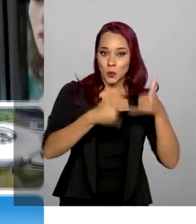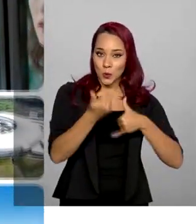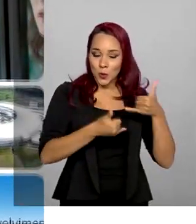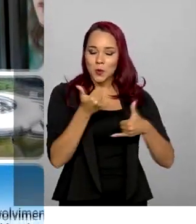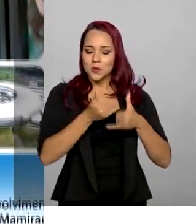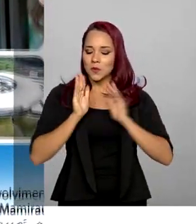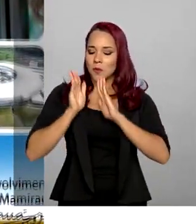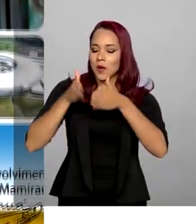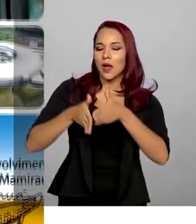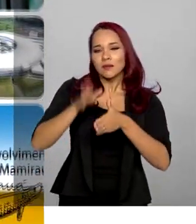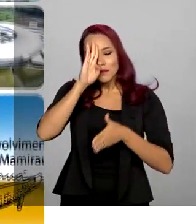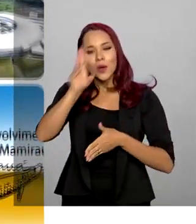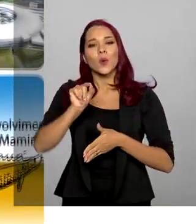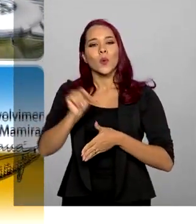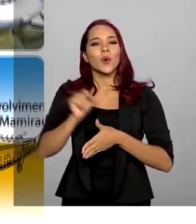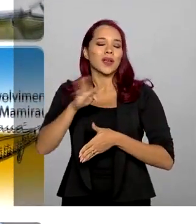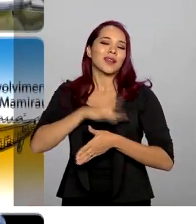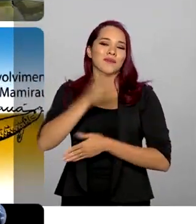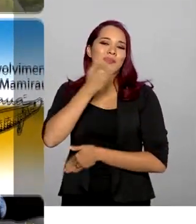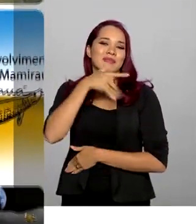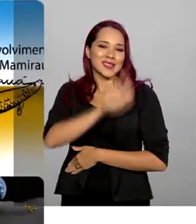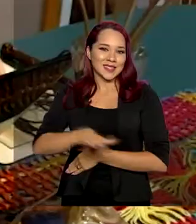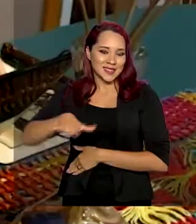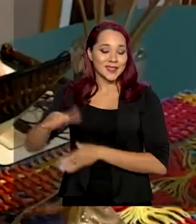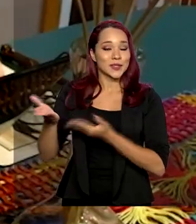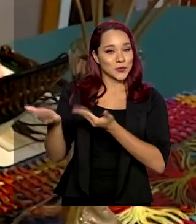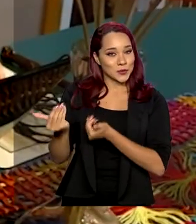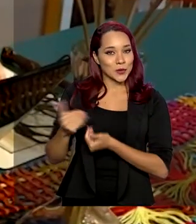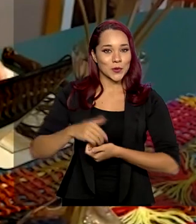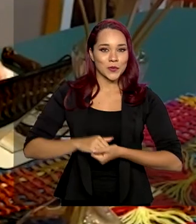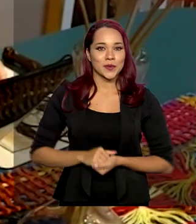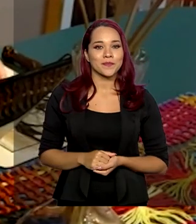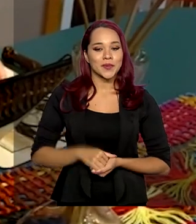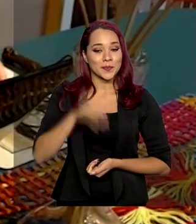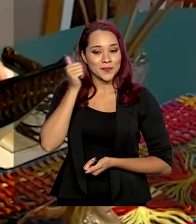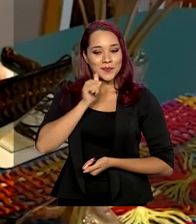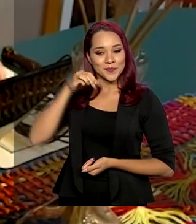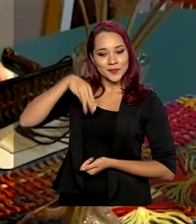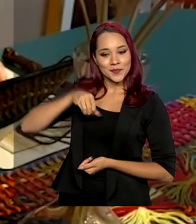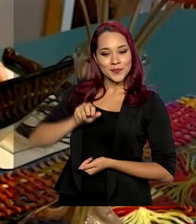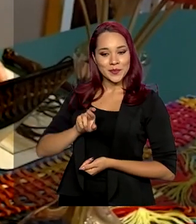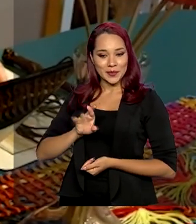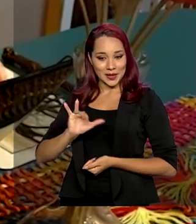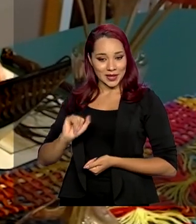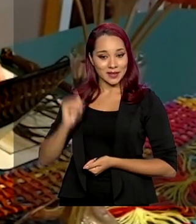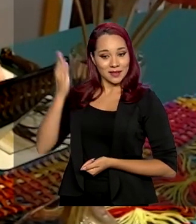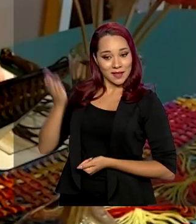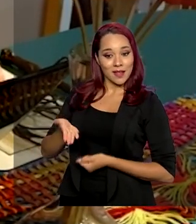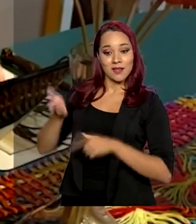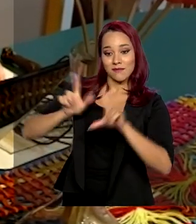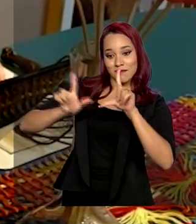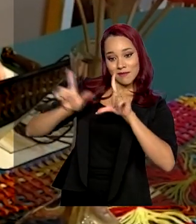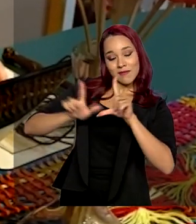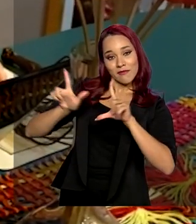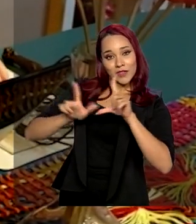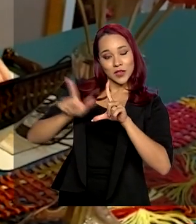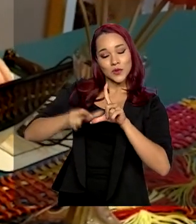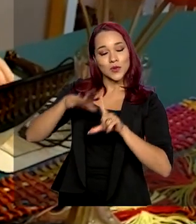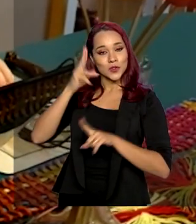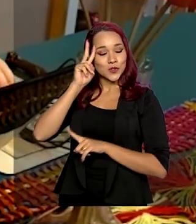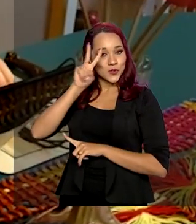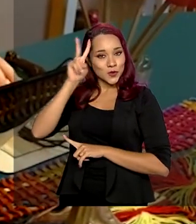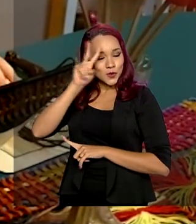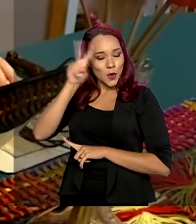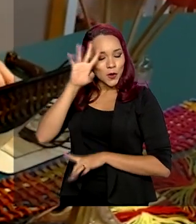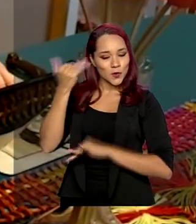especialmente ao público infanto-juvenil. Maria Flor se interessou pelo vídeo de história e